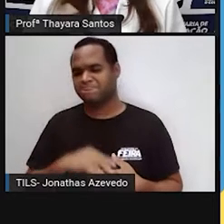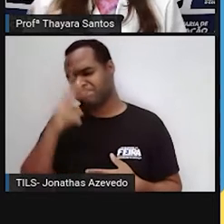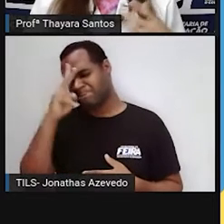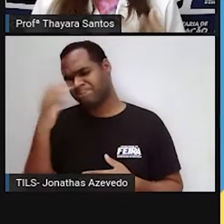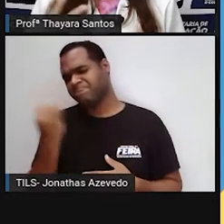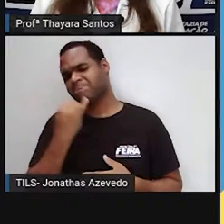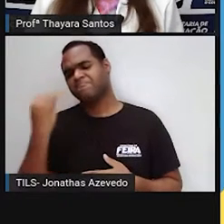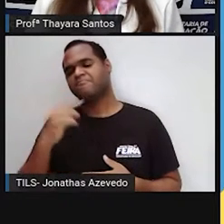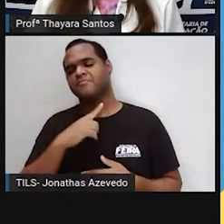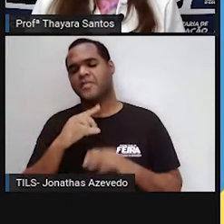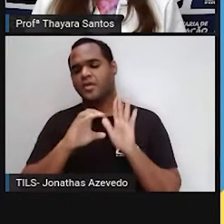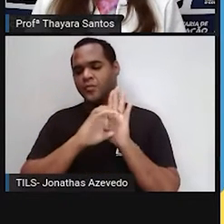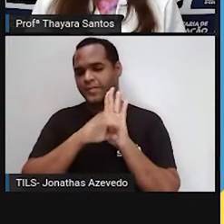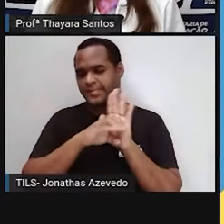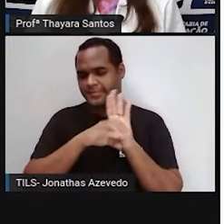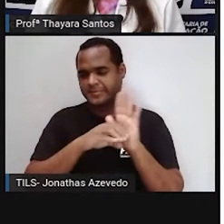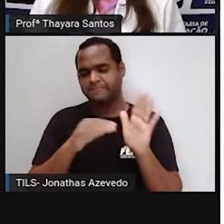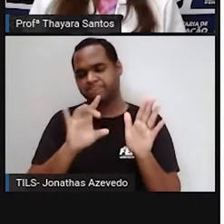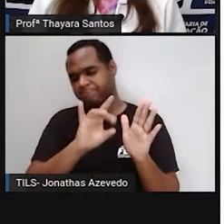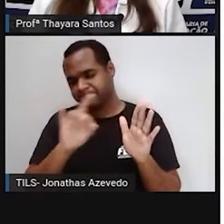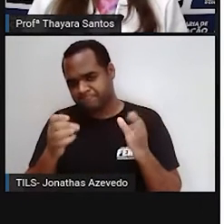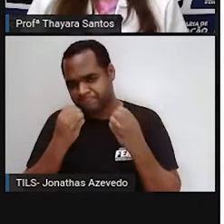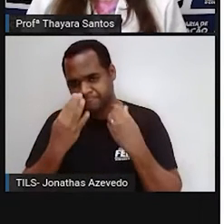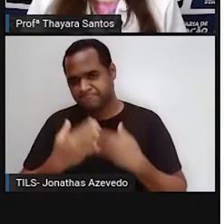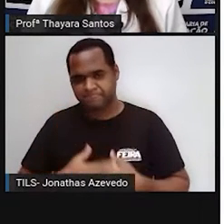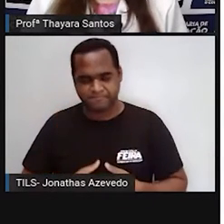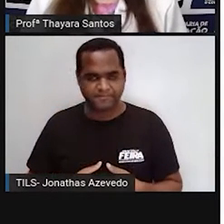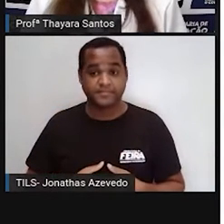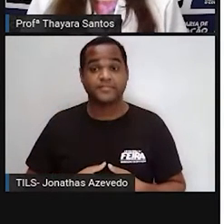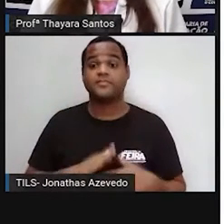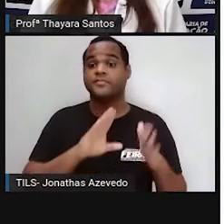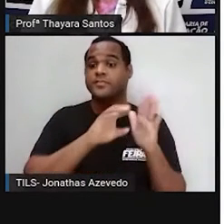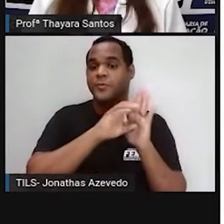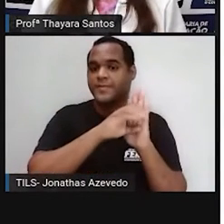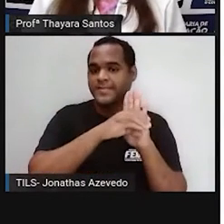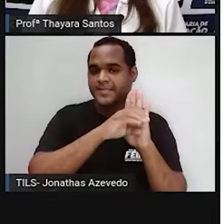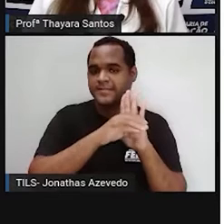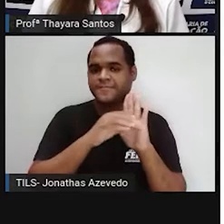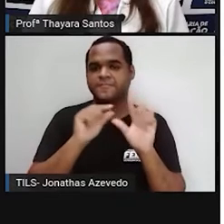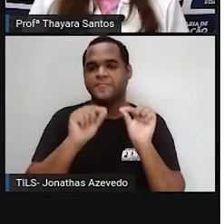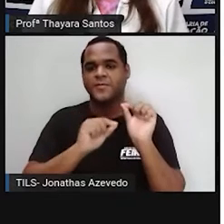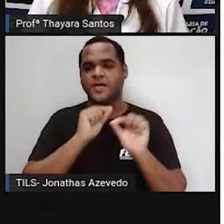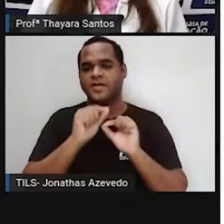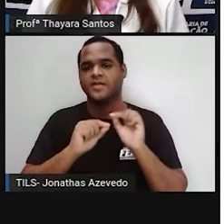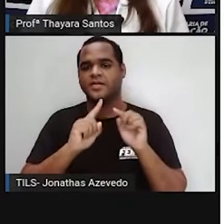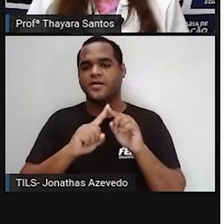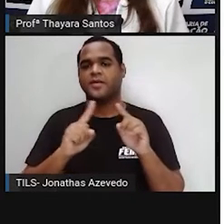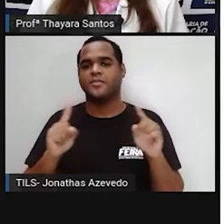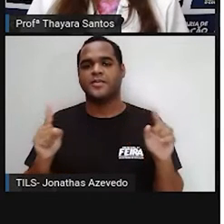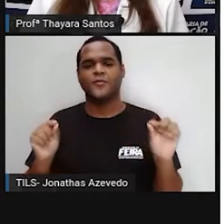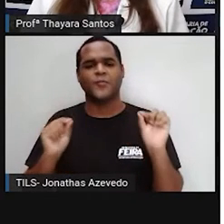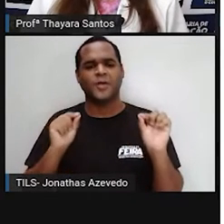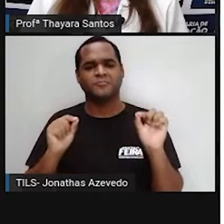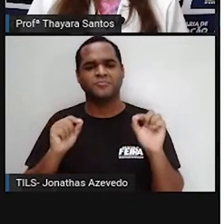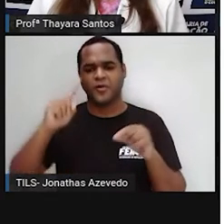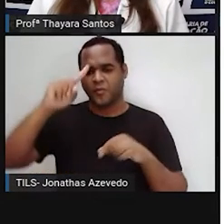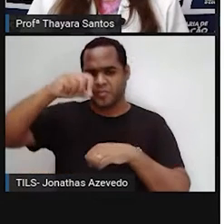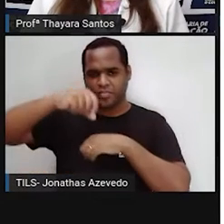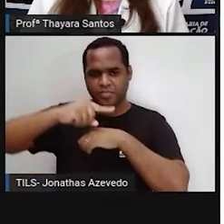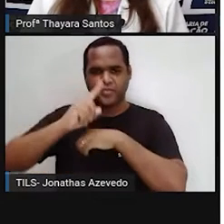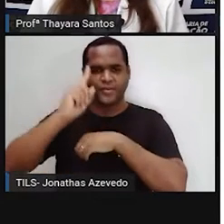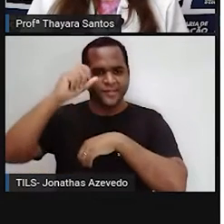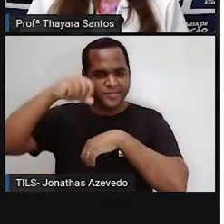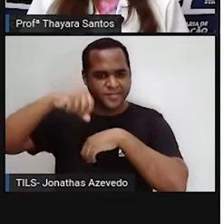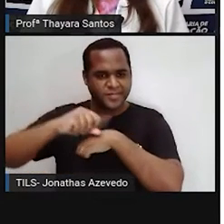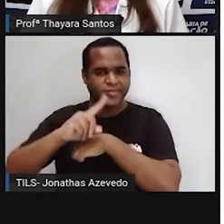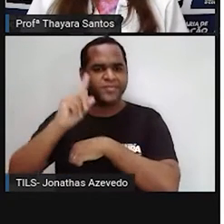pouquinho aqui alguns conceitos com vocês. Primeiro conceito que a gente precisa relembrar é o de efeito estufa. O que é esse efeito